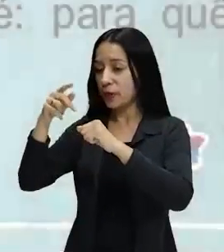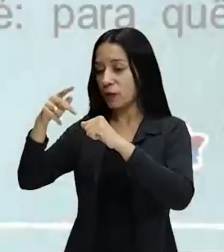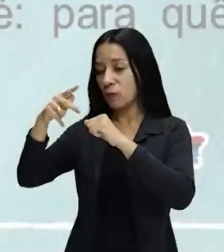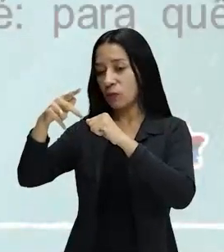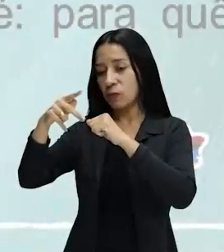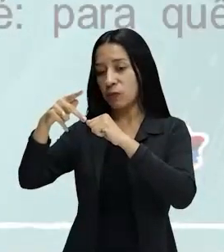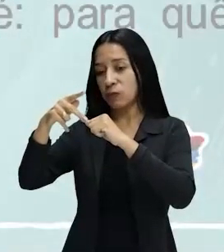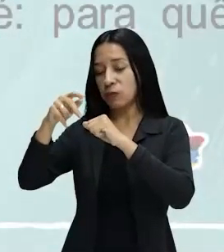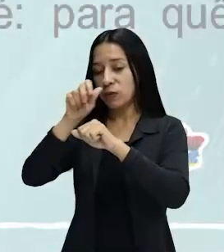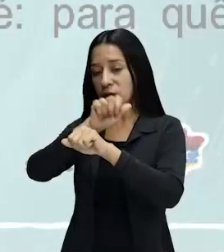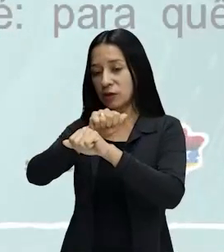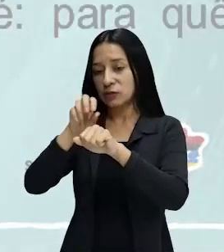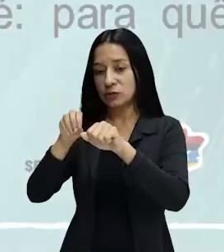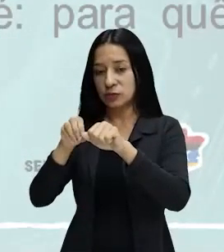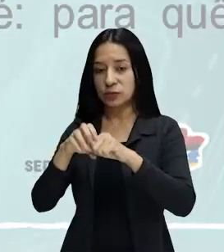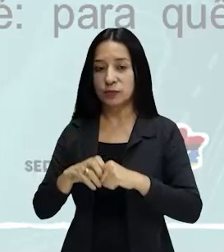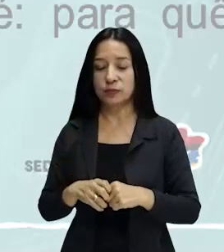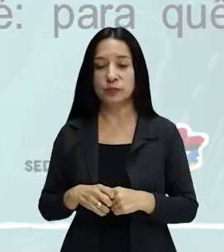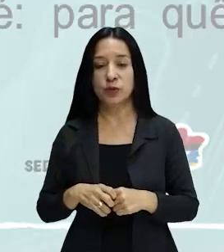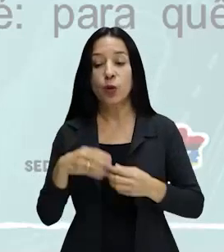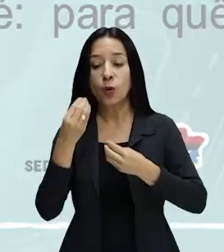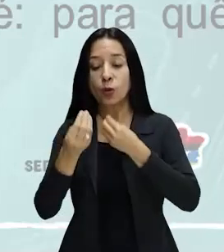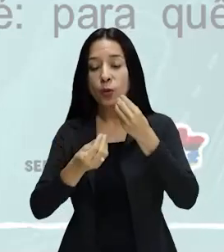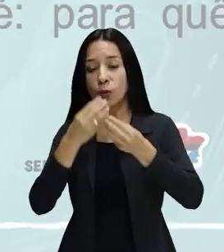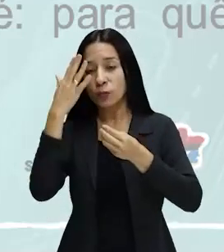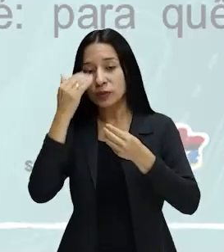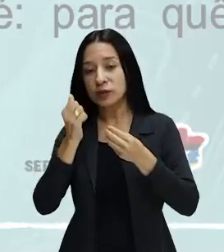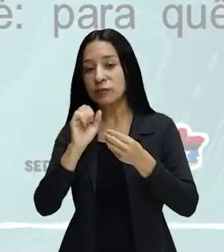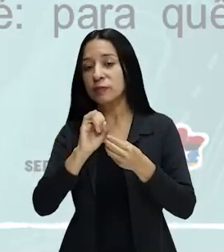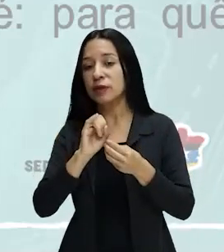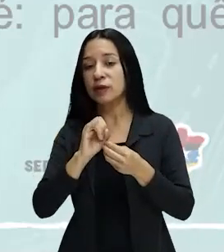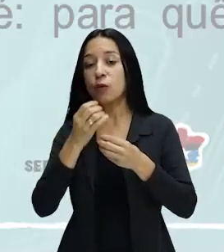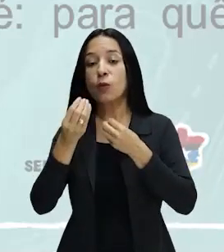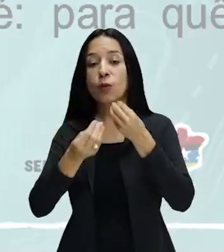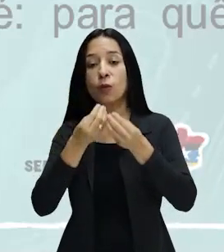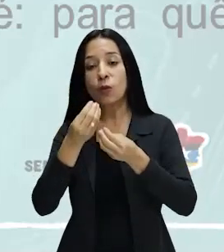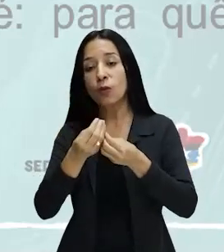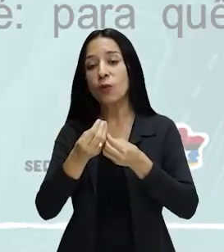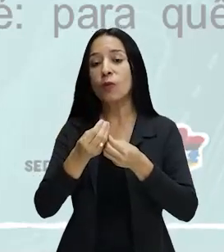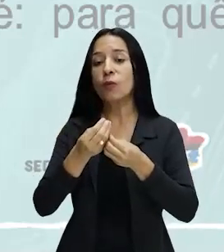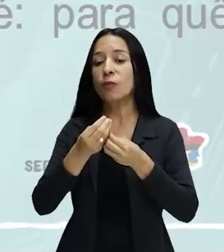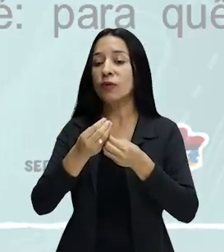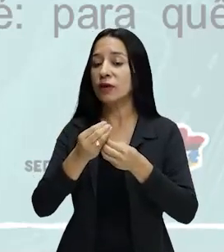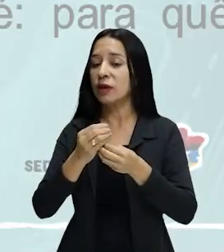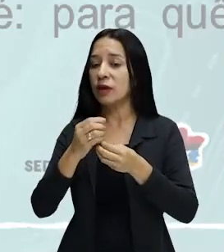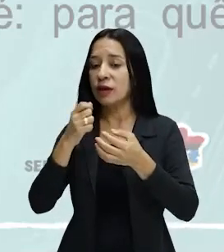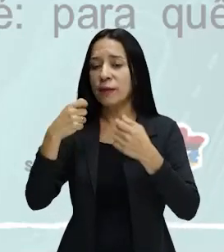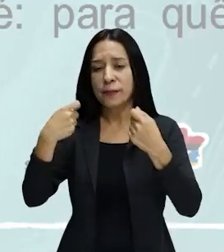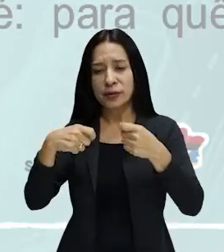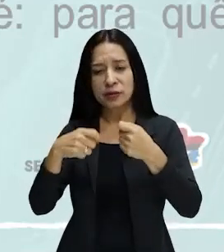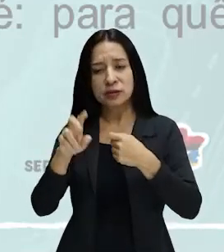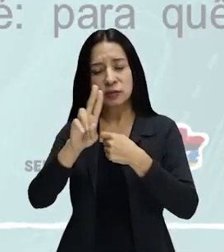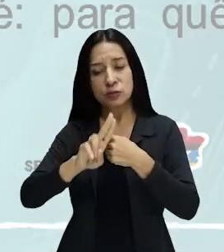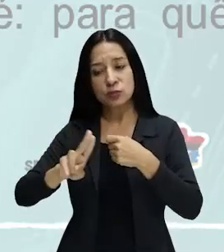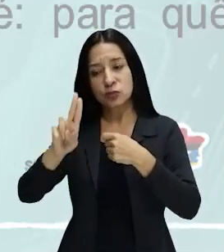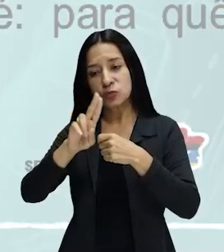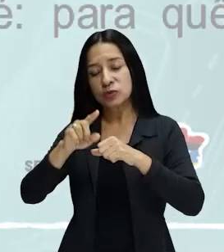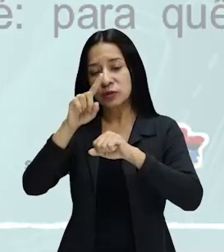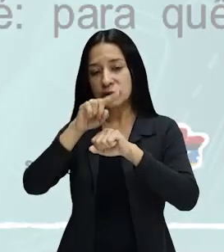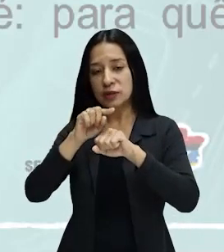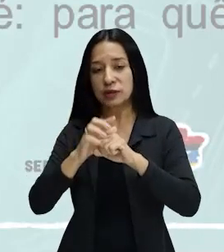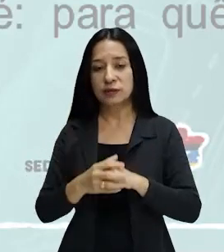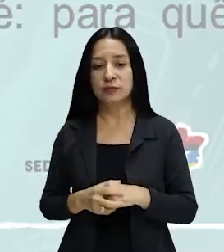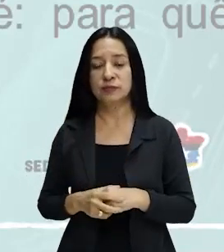O mas é o objeto dessas mas mal traçadas linhas. Vamos ler, né? Fazer essa leitura aqui. E